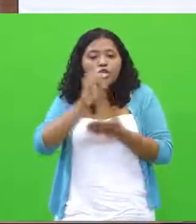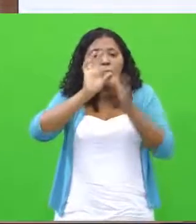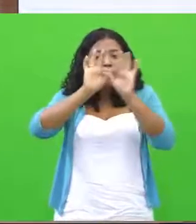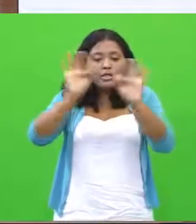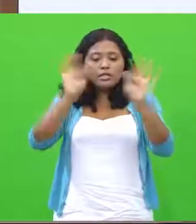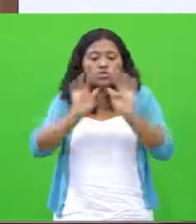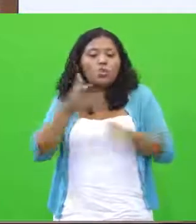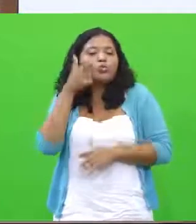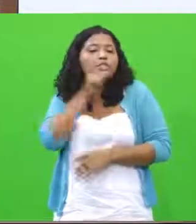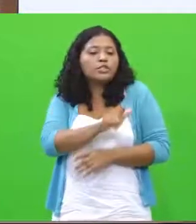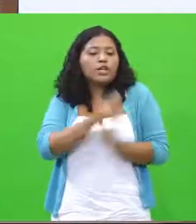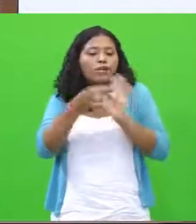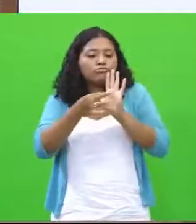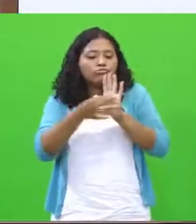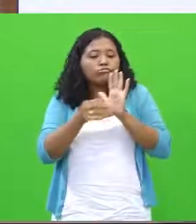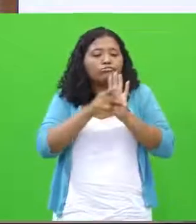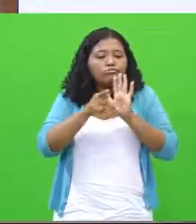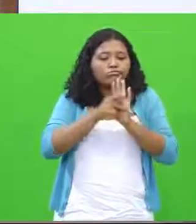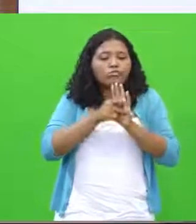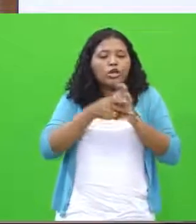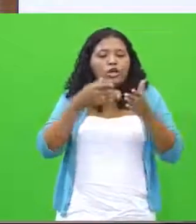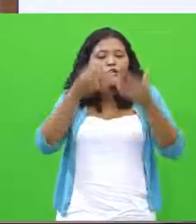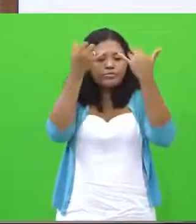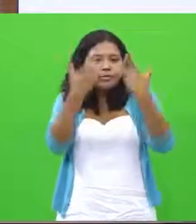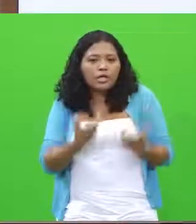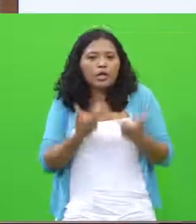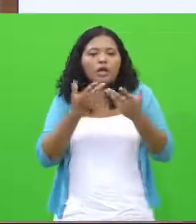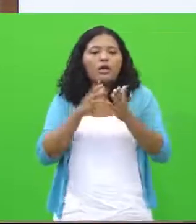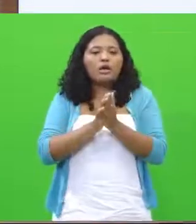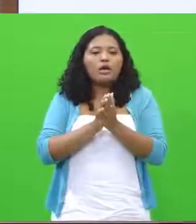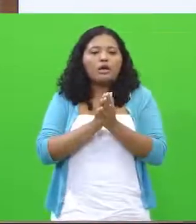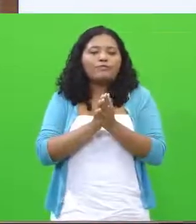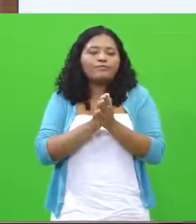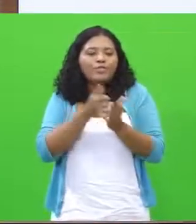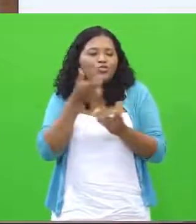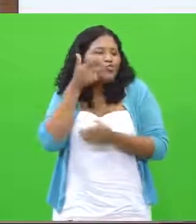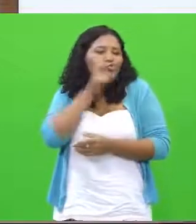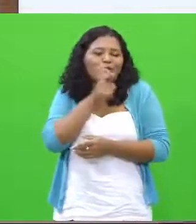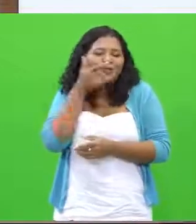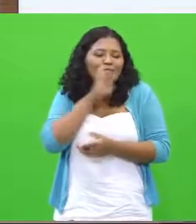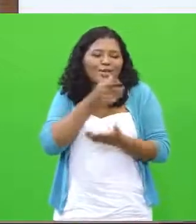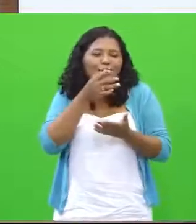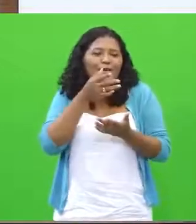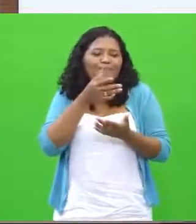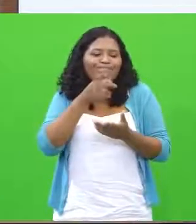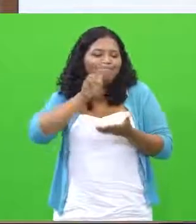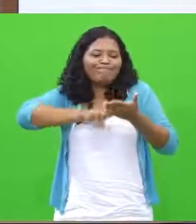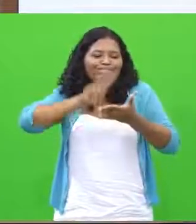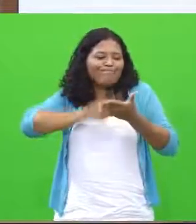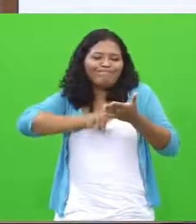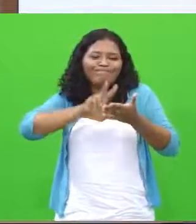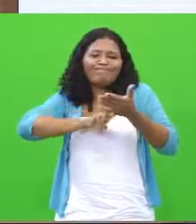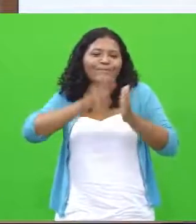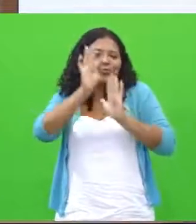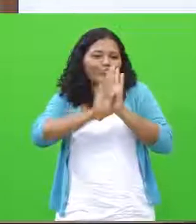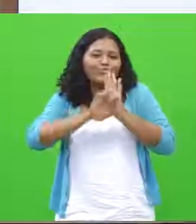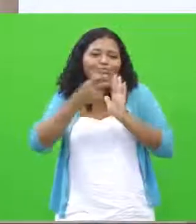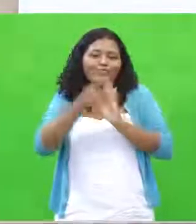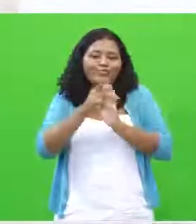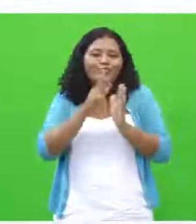ponto de vista e intervir? Com certeza não. Vamos aí verificar a próxima?